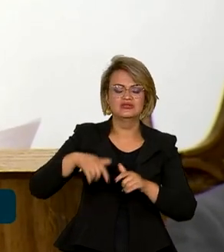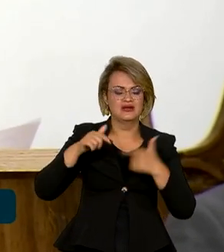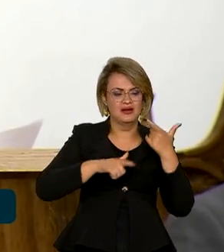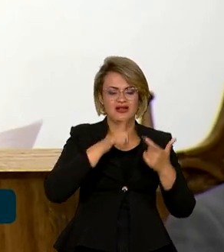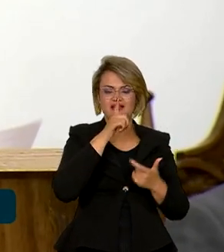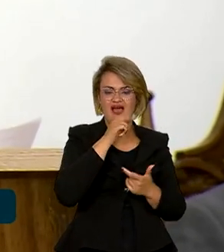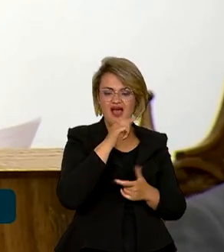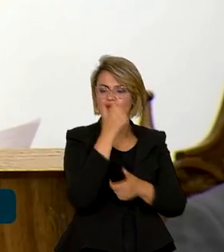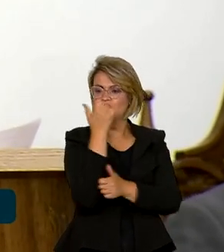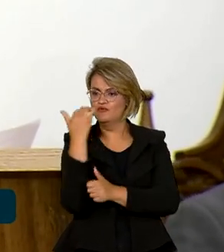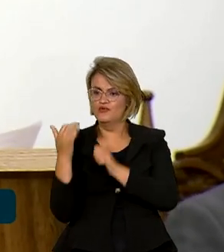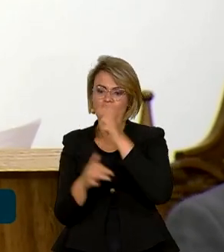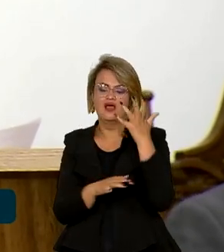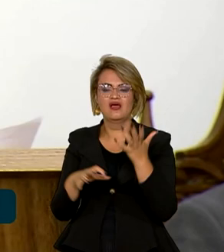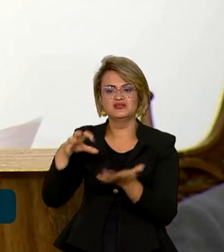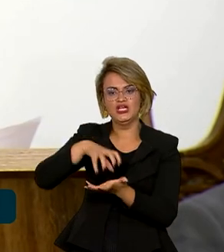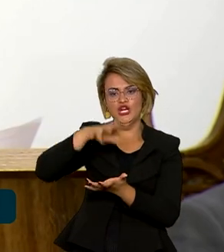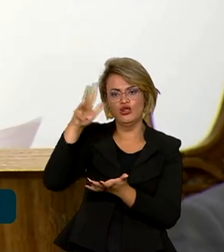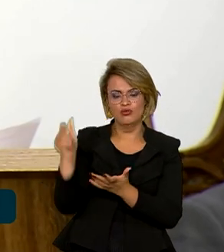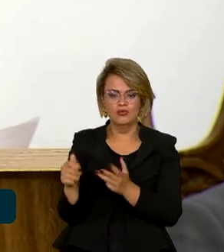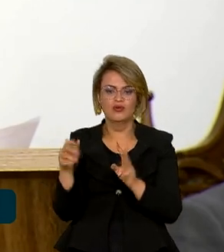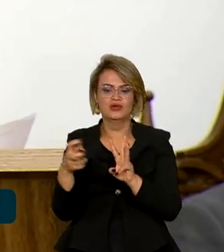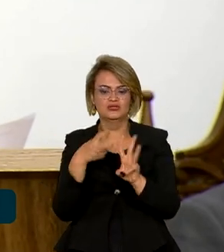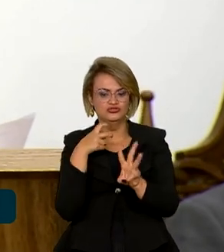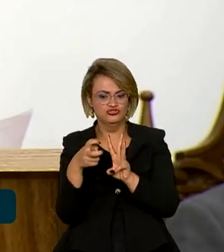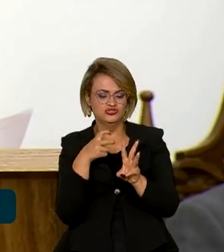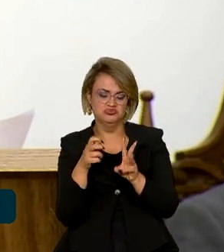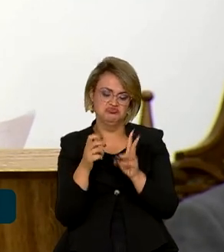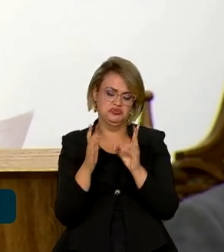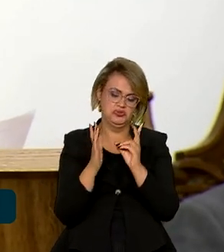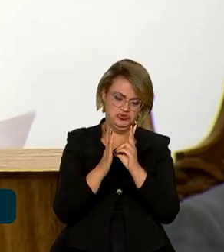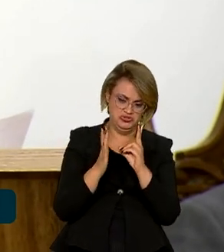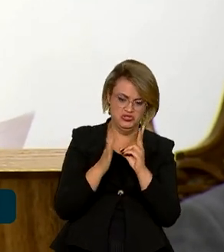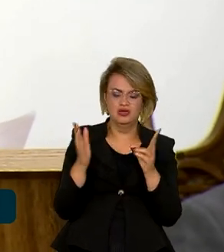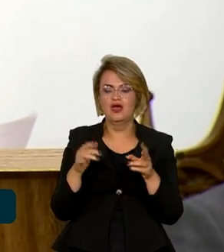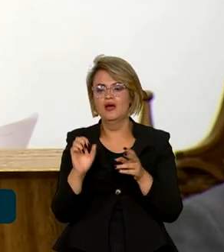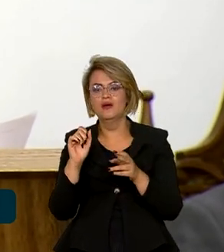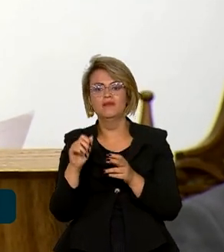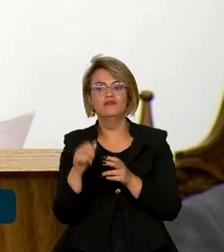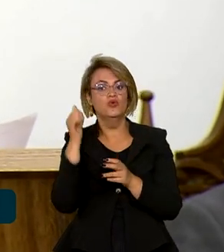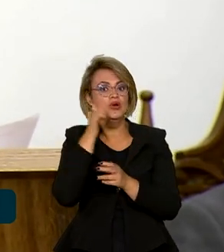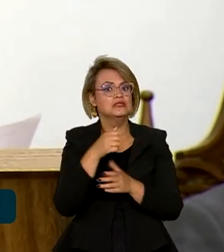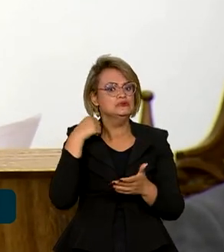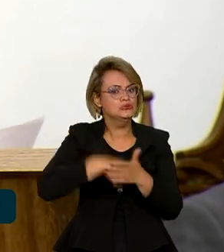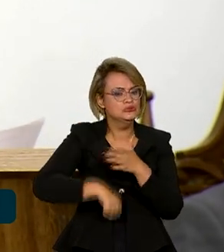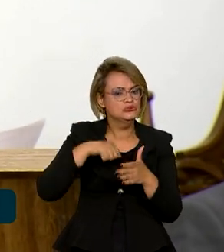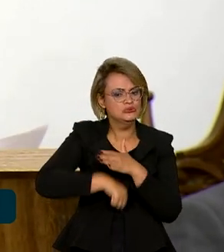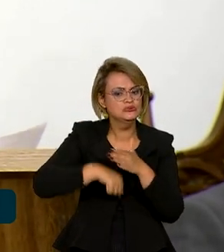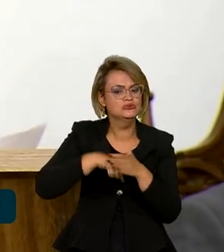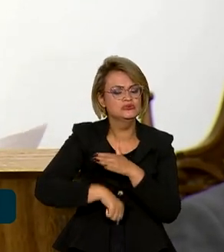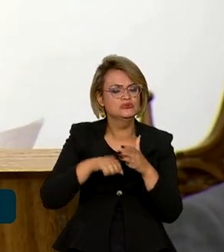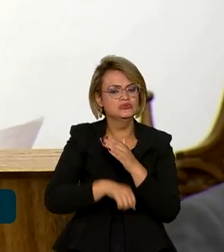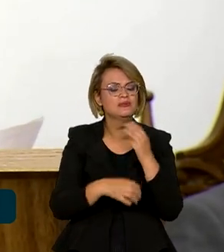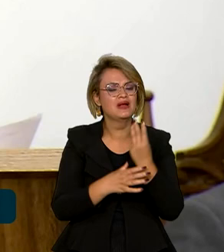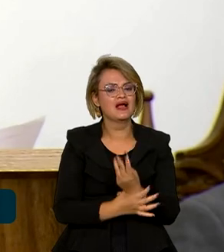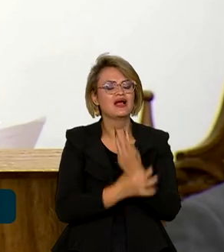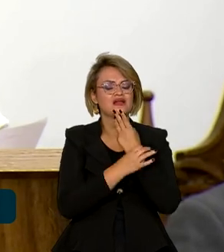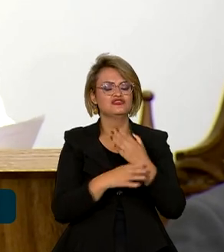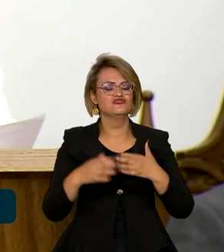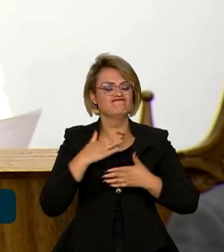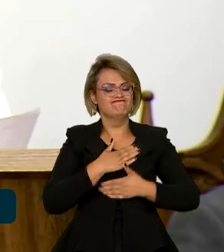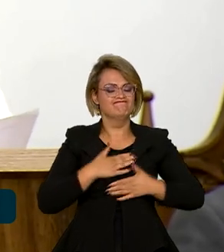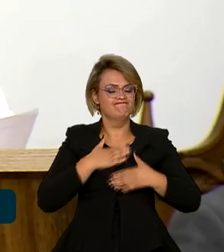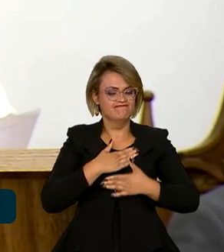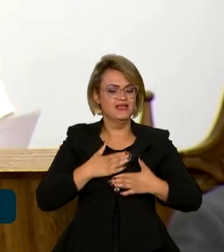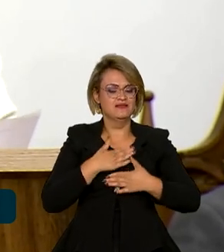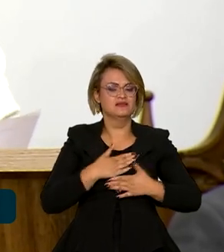florestas, as quilombolas, as indígenas e as trabalhadoras que lutam incansavelmente para garantir o bem-estar de sua